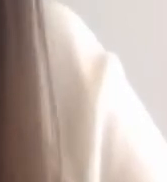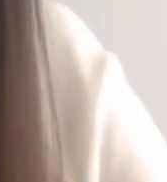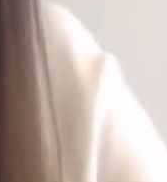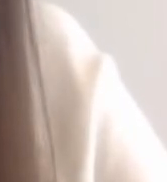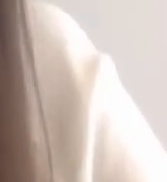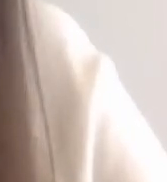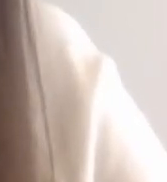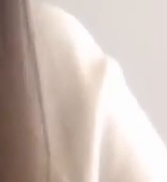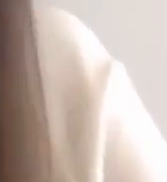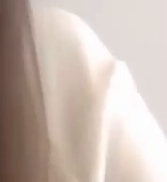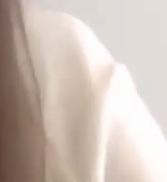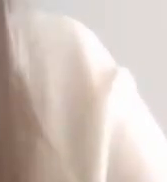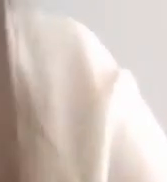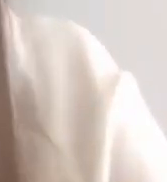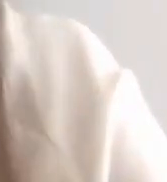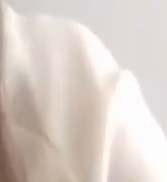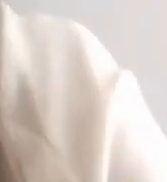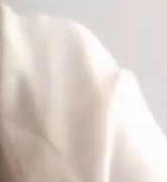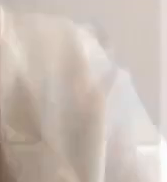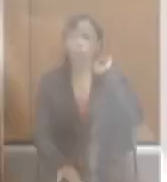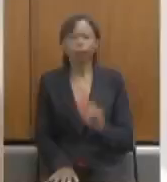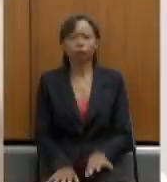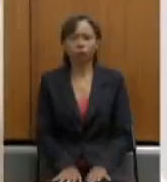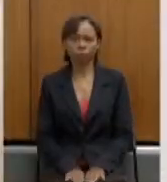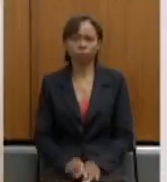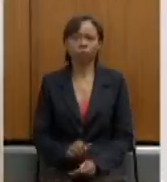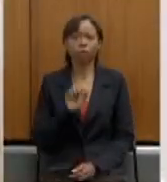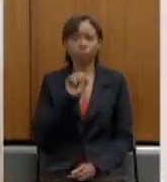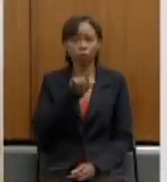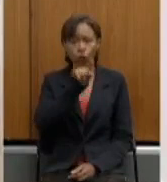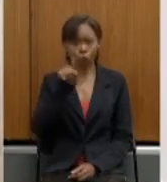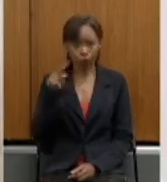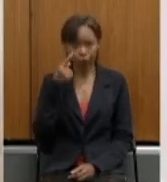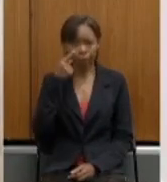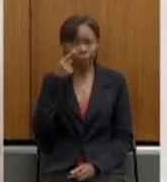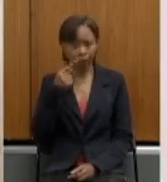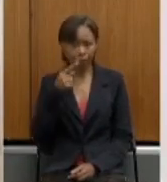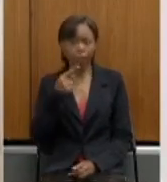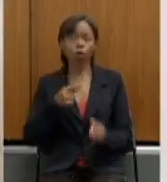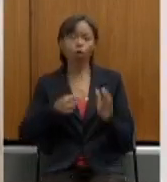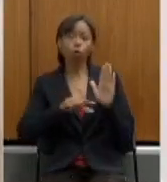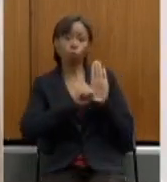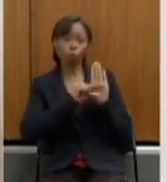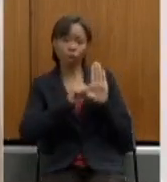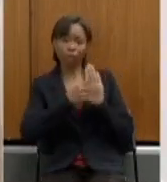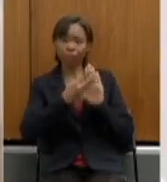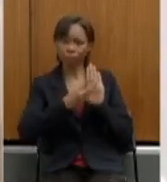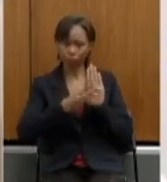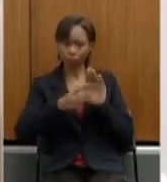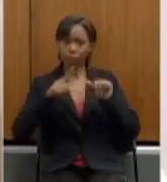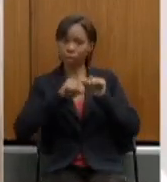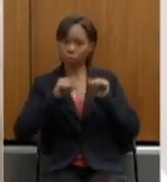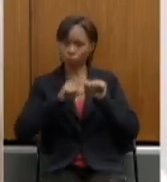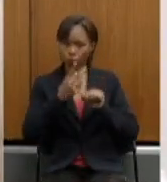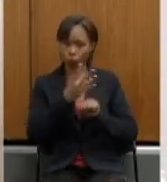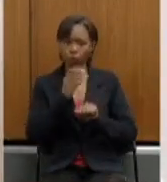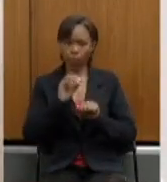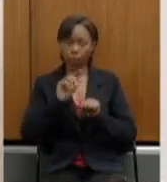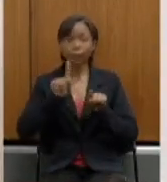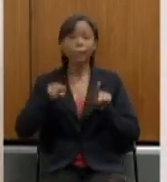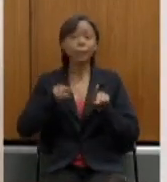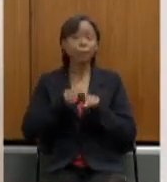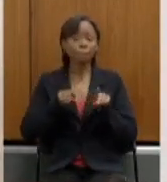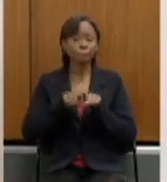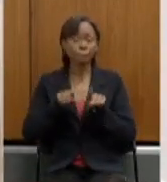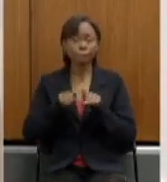benefícios previdenciários. Se os senhores observaram, aqui no parágrafo terceiro do artigo 40 e no parágrafo